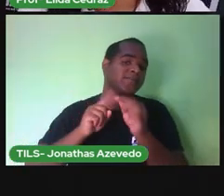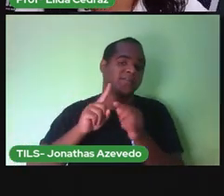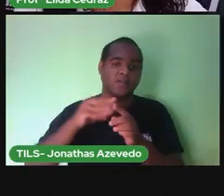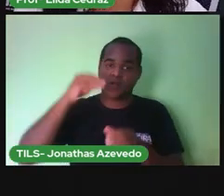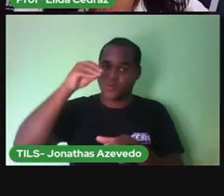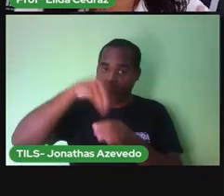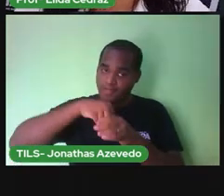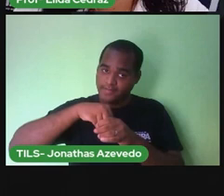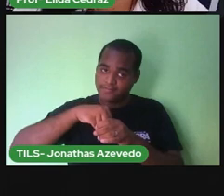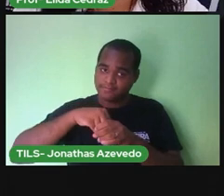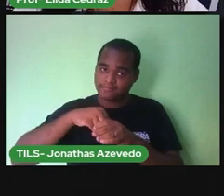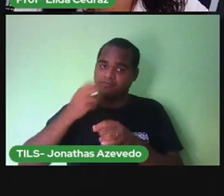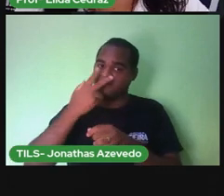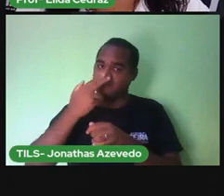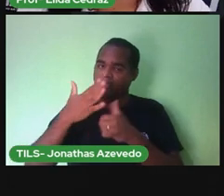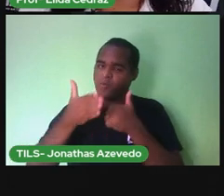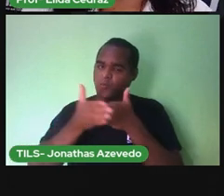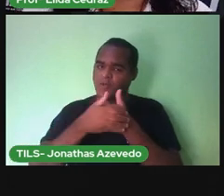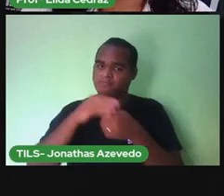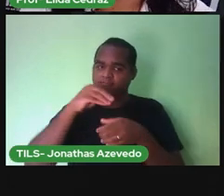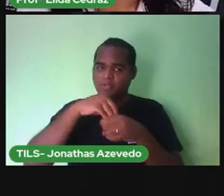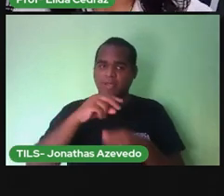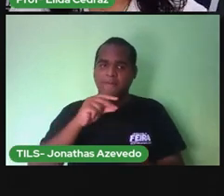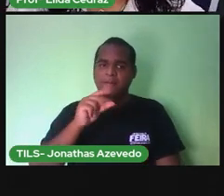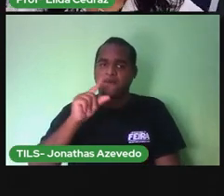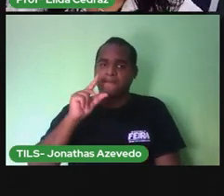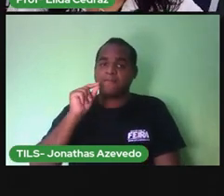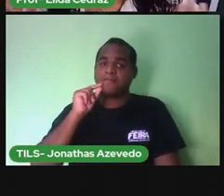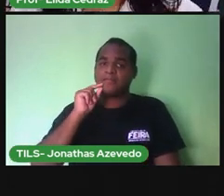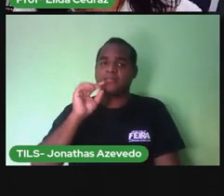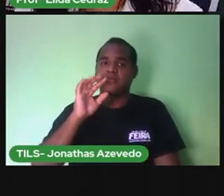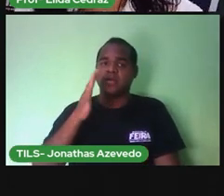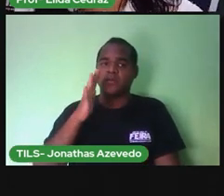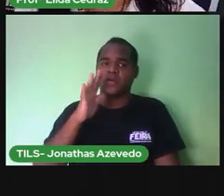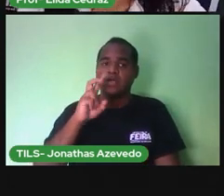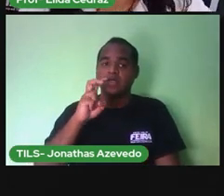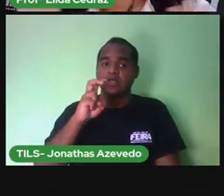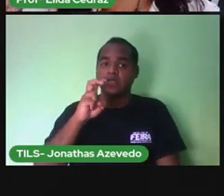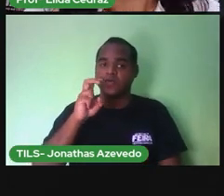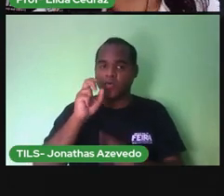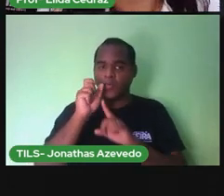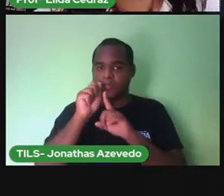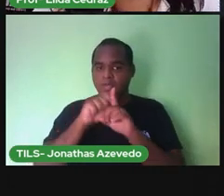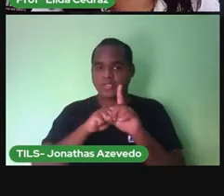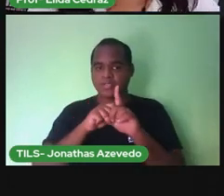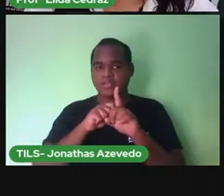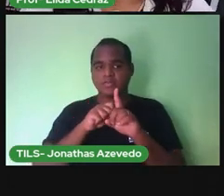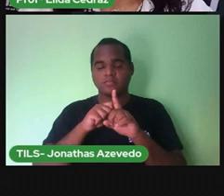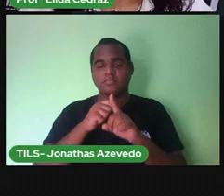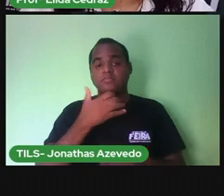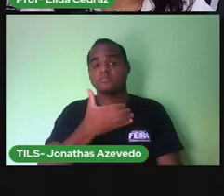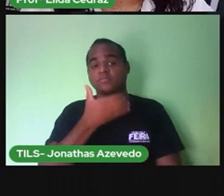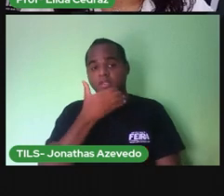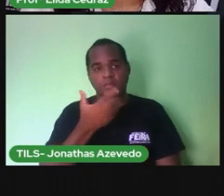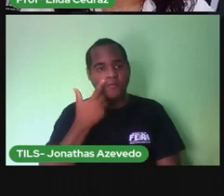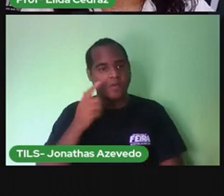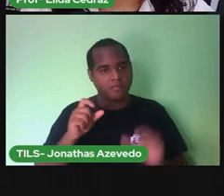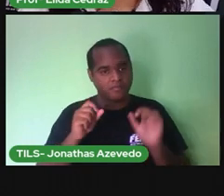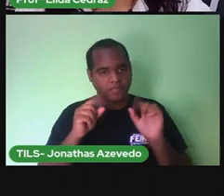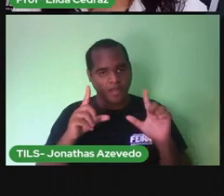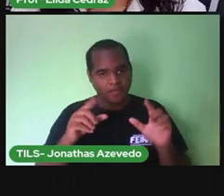isso como se fosse uma cápsula do tempo daqui a cinco meses pronto em dezembro você abre